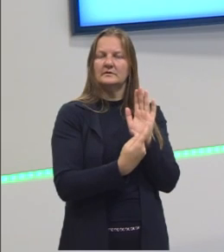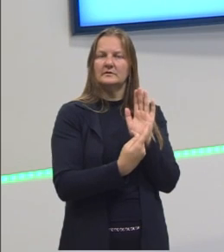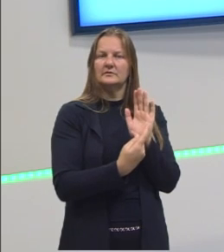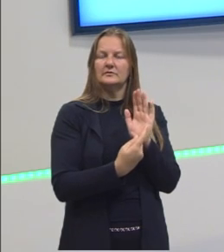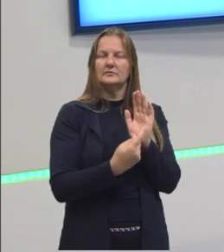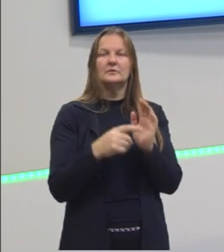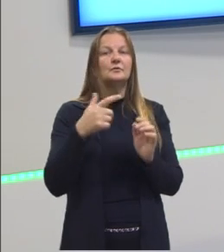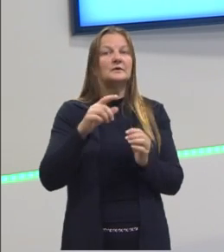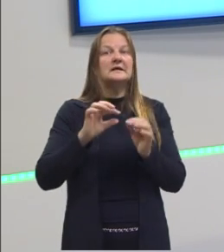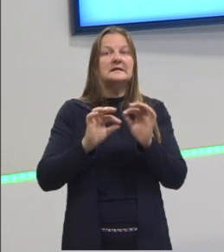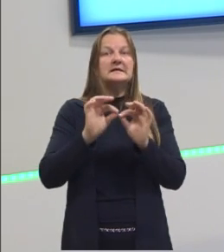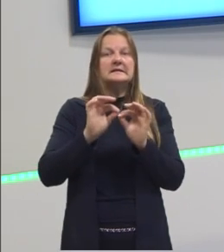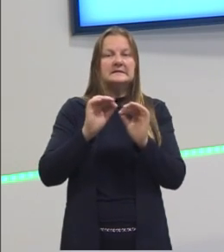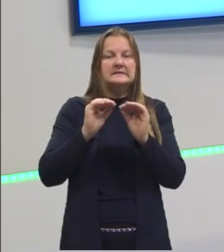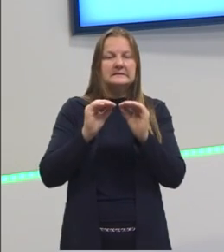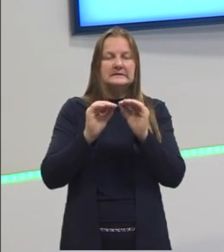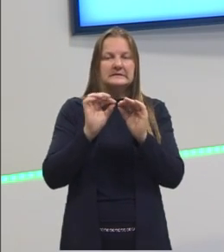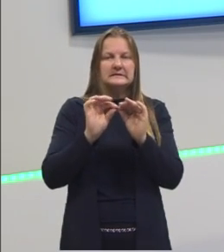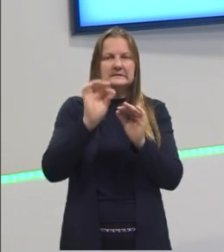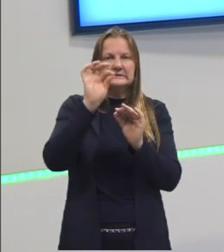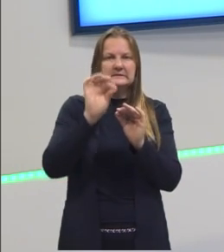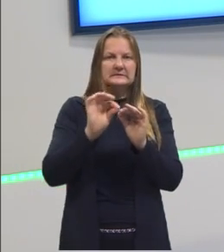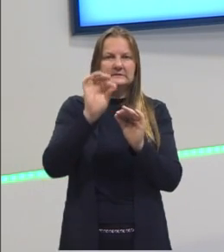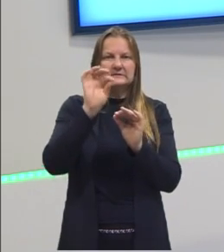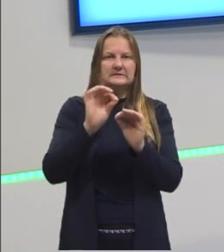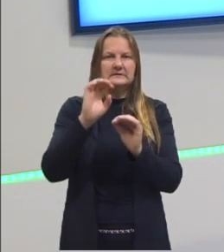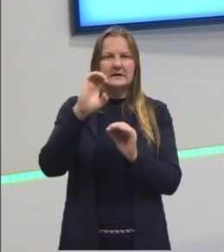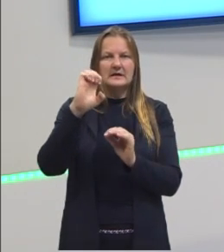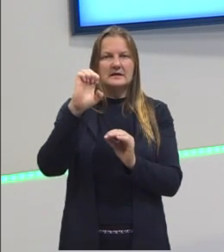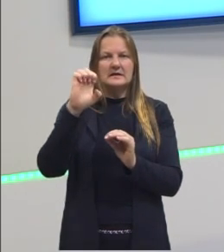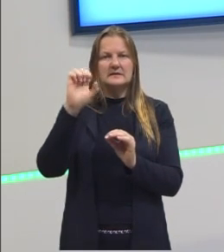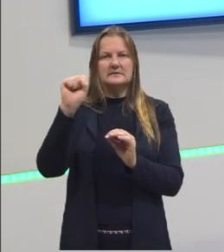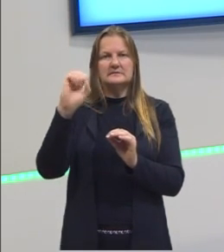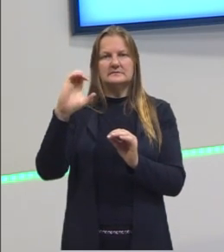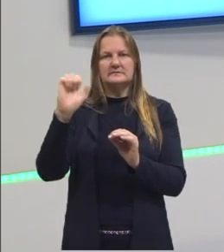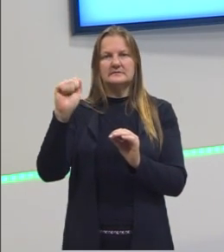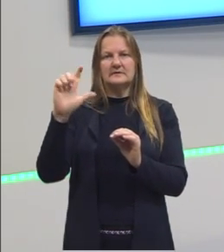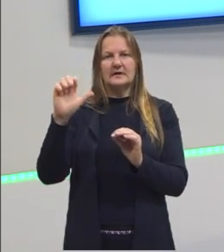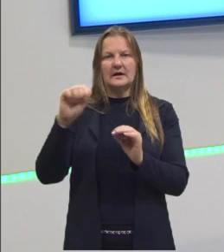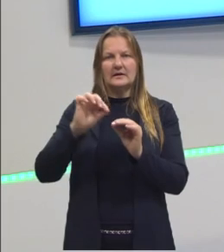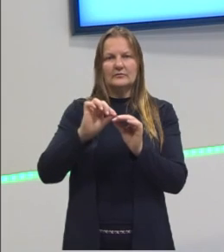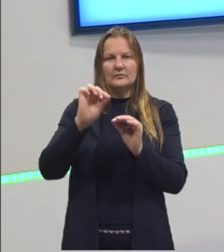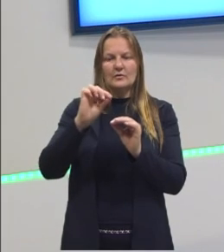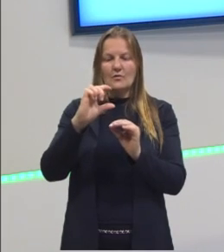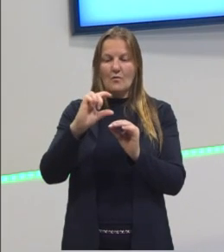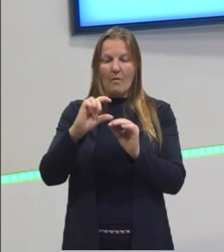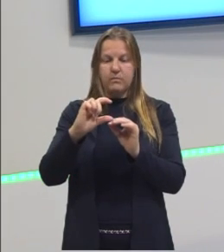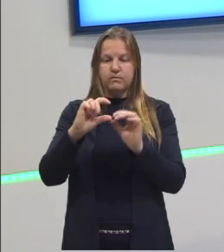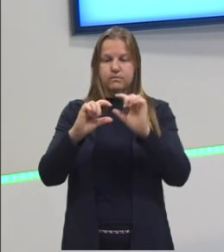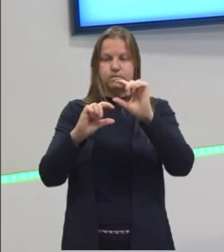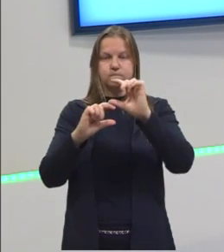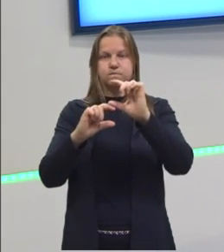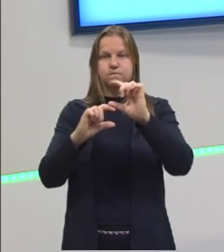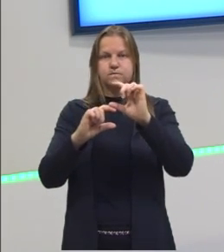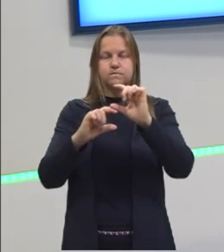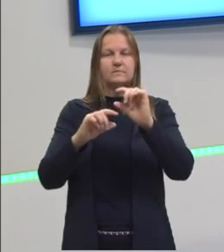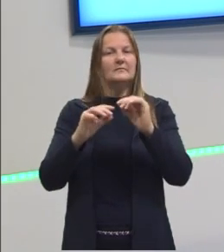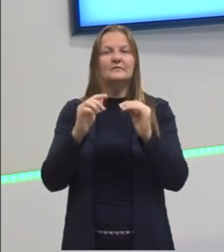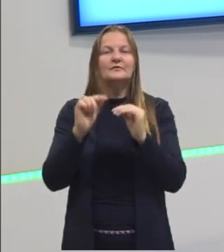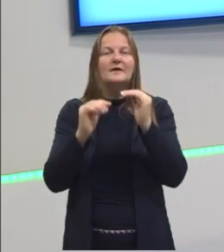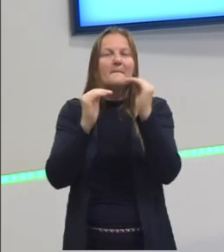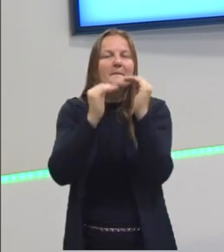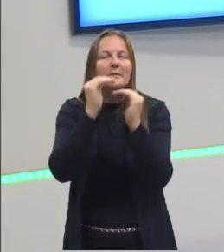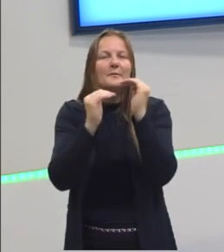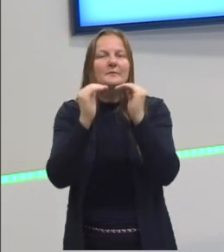escala se a gente observar ali 1 centímetro o segmento de 1 centímetro ficou maior ele não está em escala